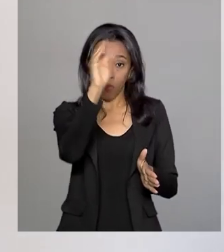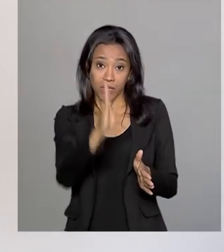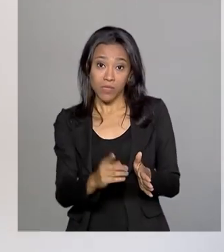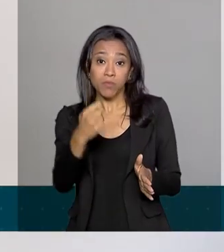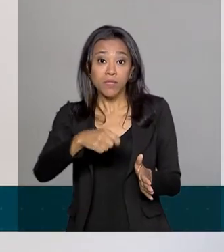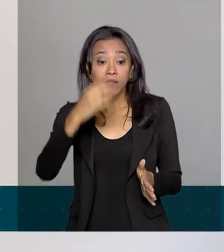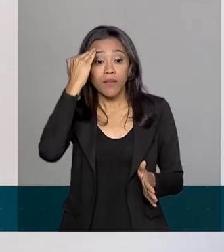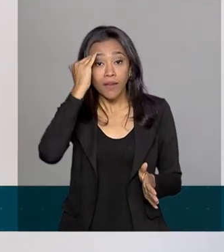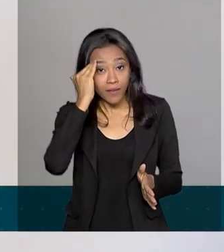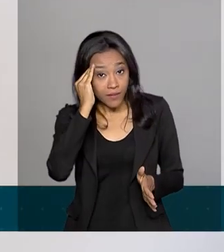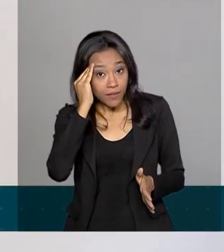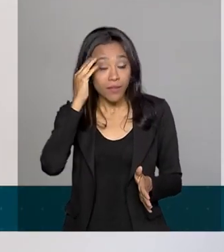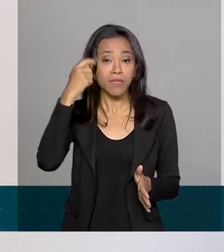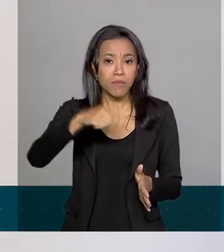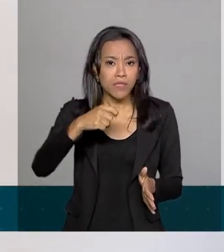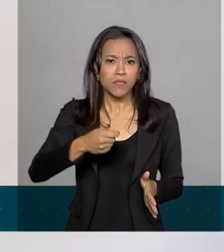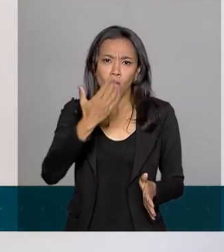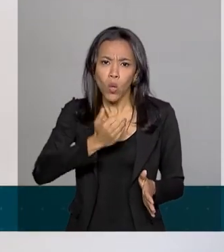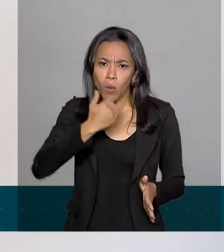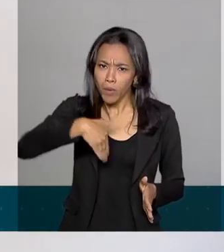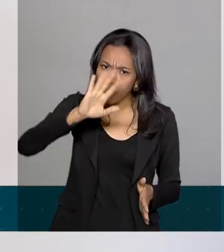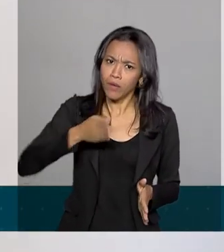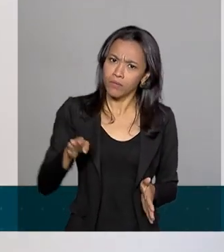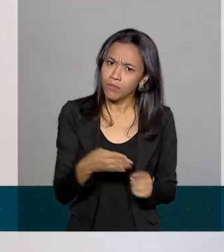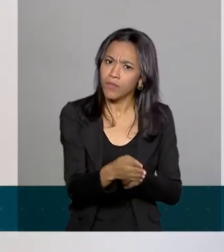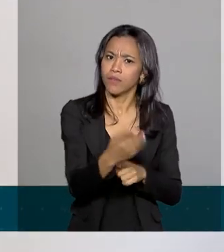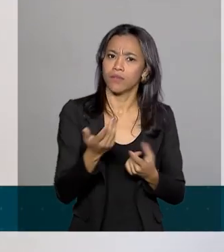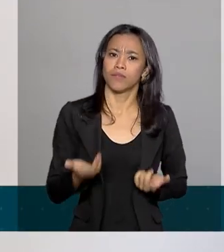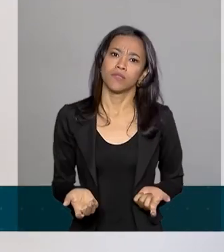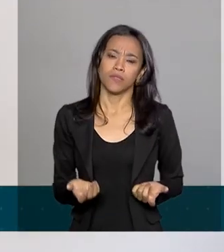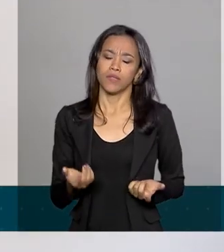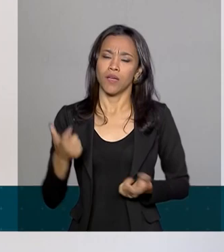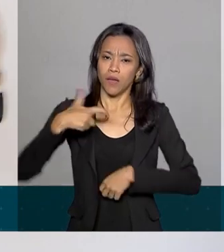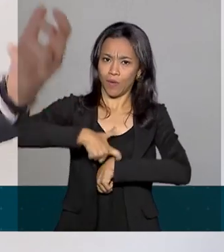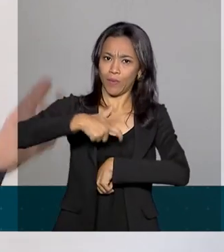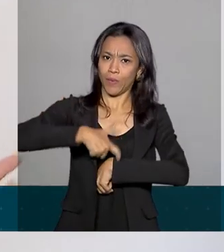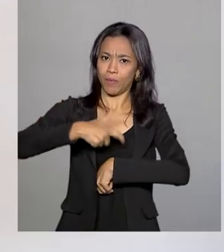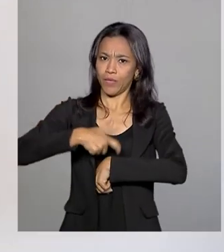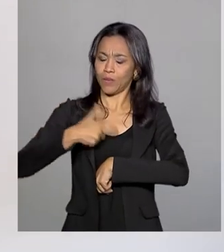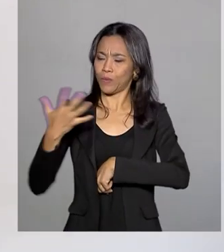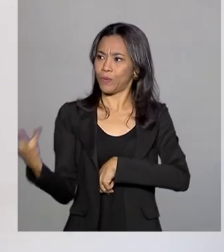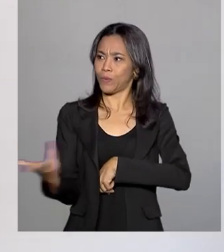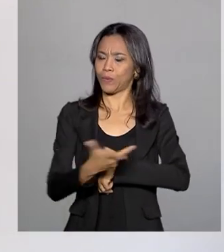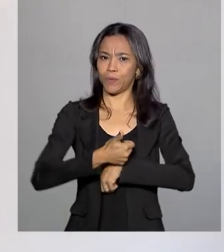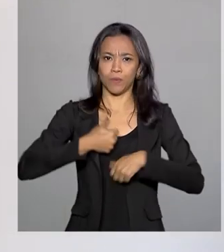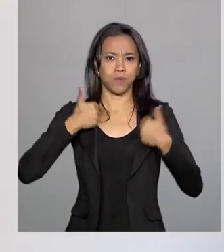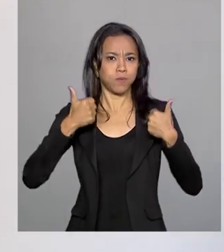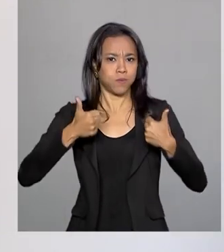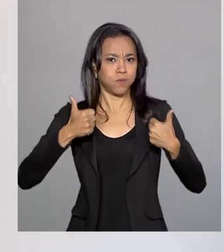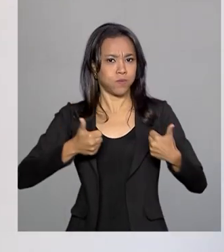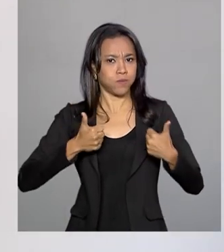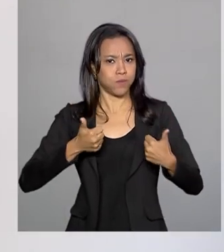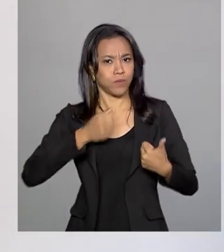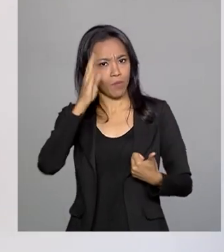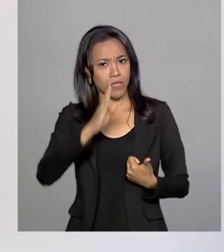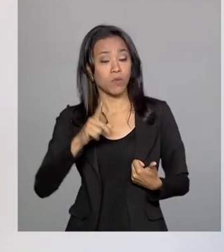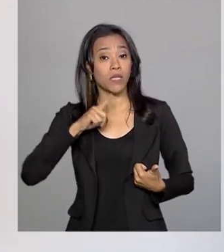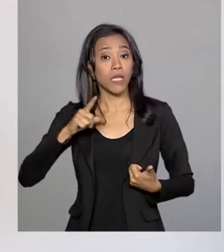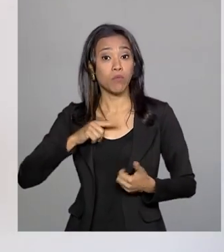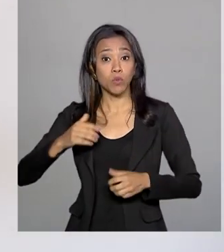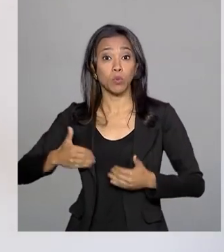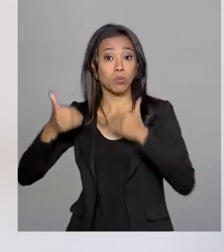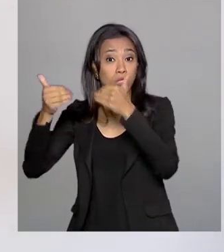tem realmente de consumir mais peixe. Esse momento é um momento extraordinário que o Brasil vive, porque temos um ministério